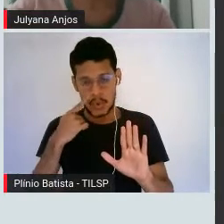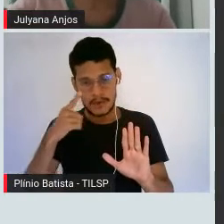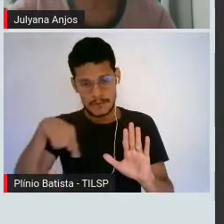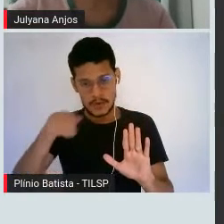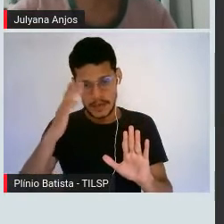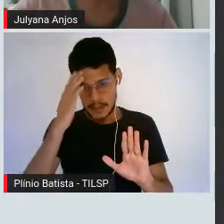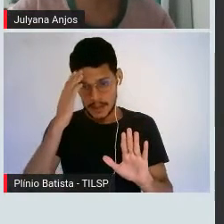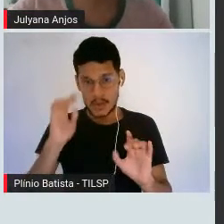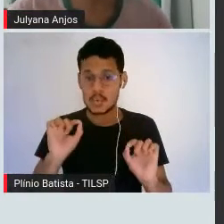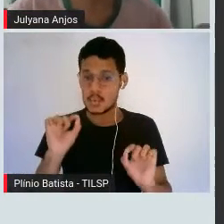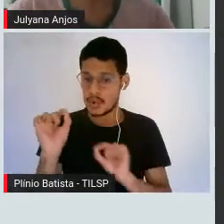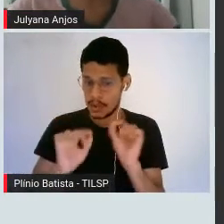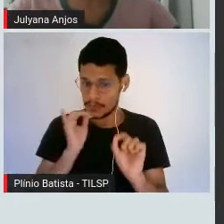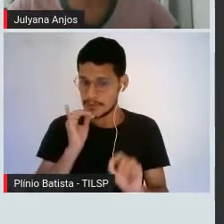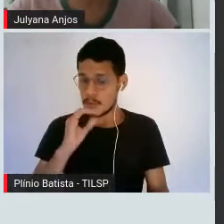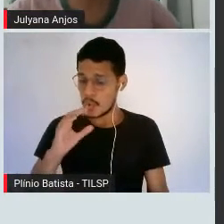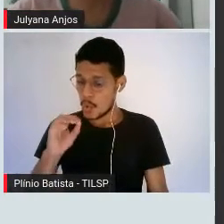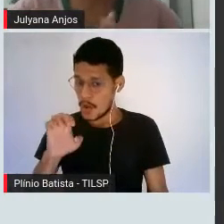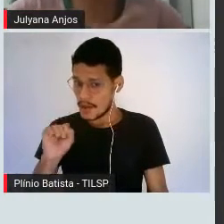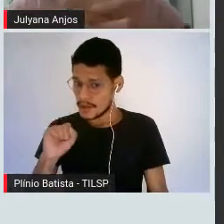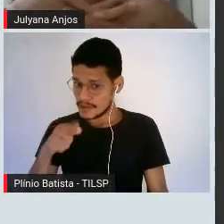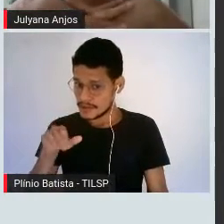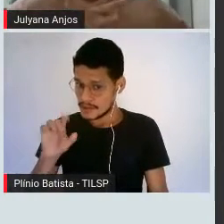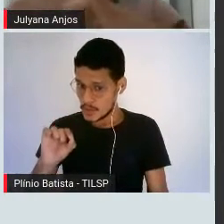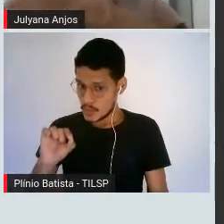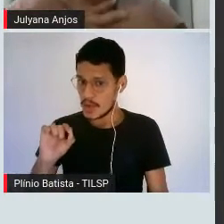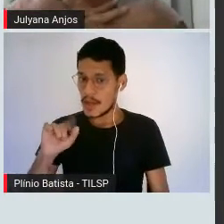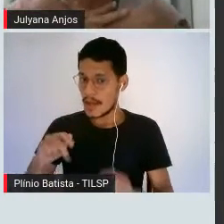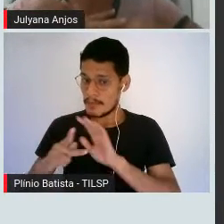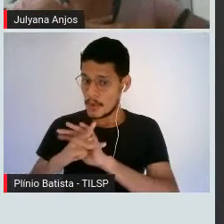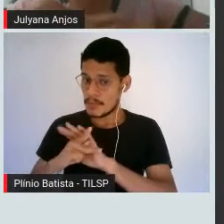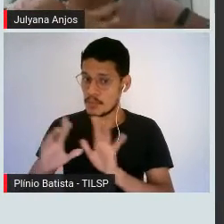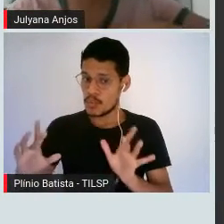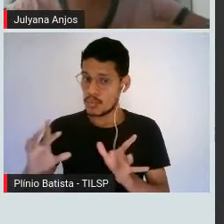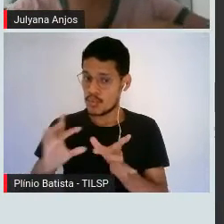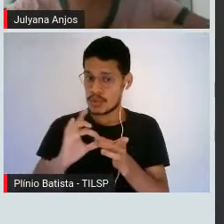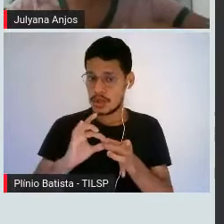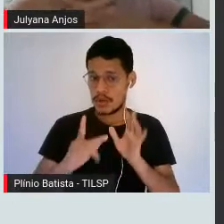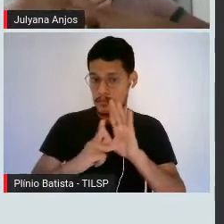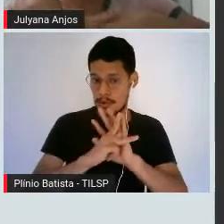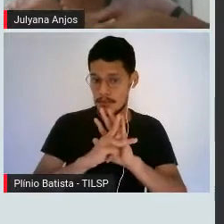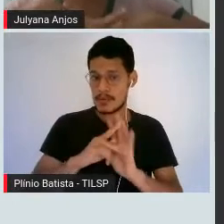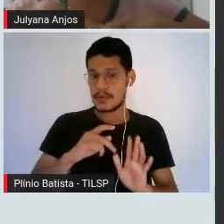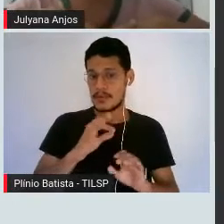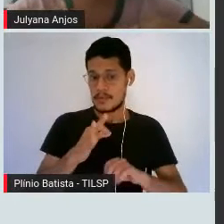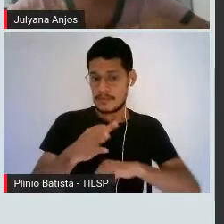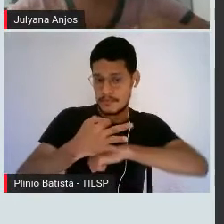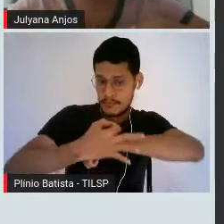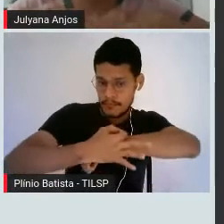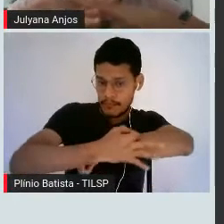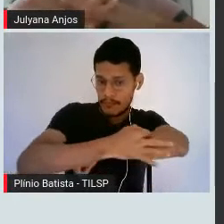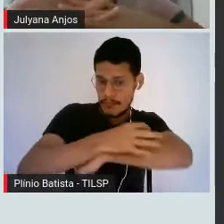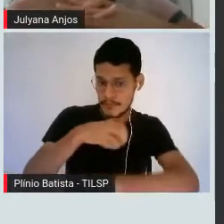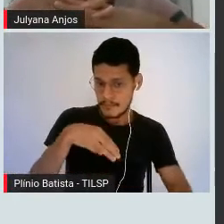Coesão é justamente o processo onde eu tenho a união das minhas moléculas, tá? E a partir dessa união, eu crio